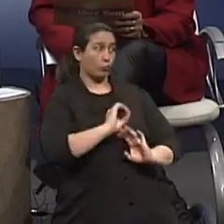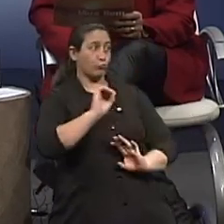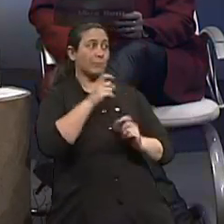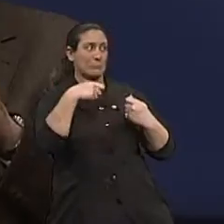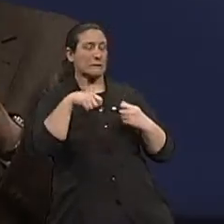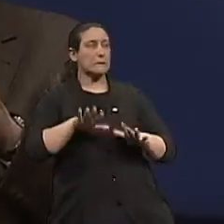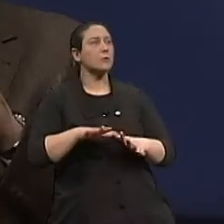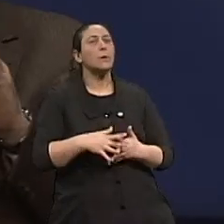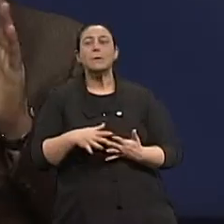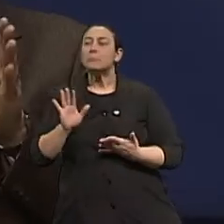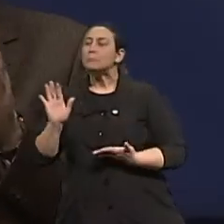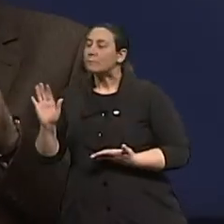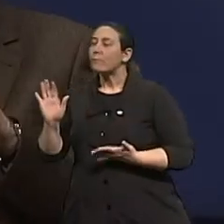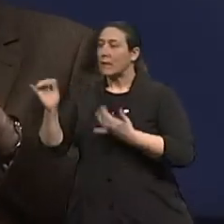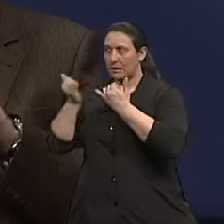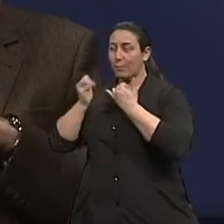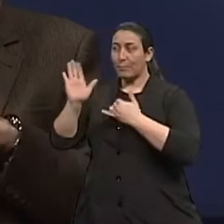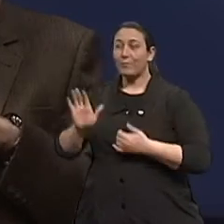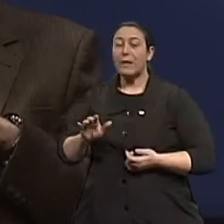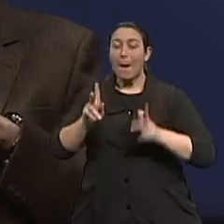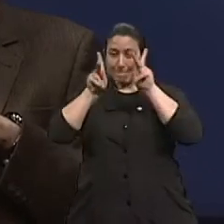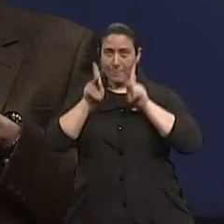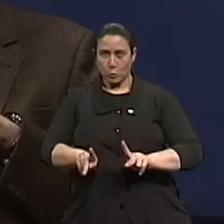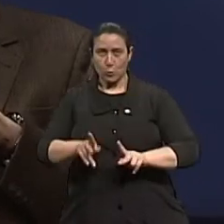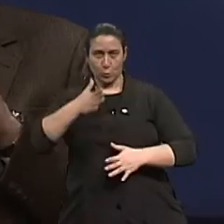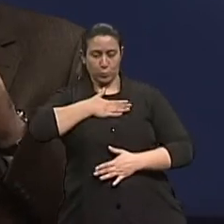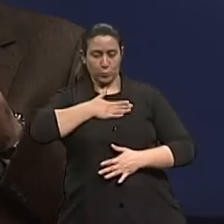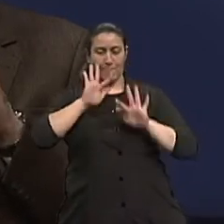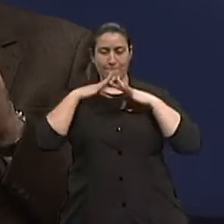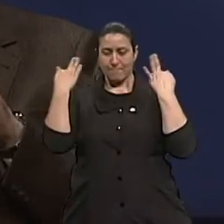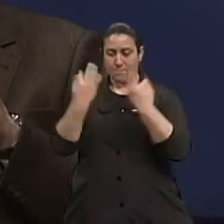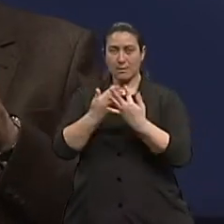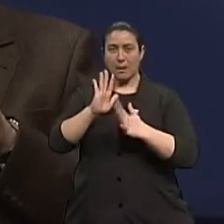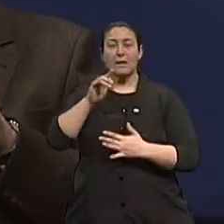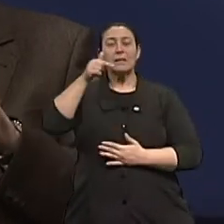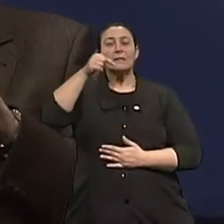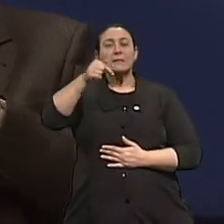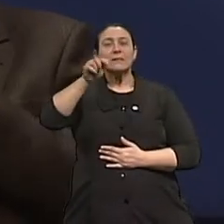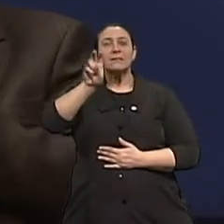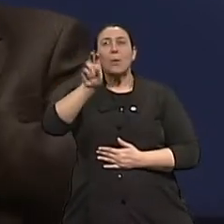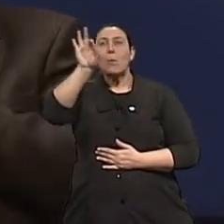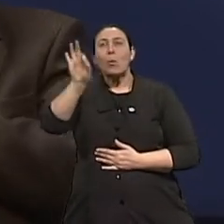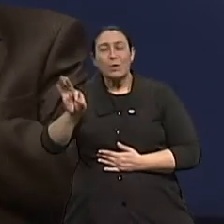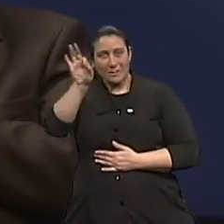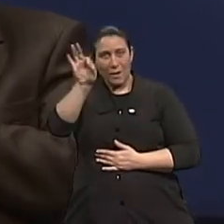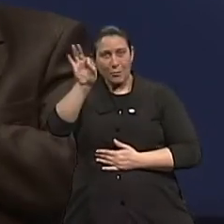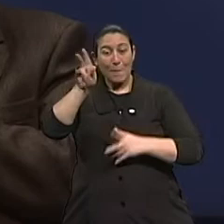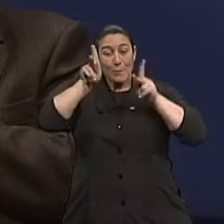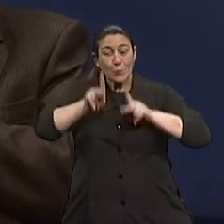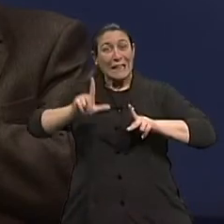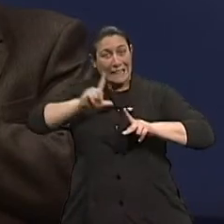Então, assim, 75% dos tumores de intestino não tem relação nenhuma com uma história familiar